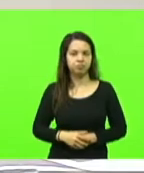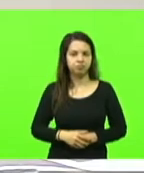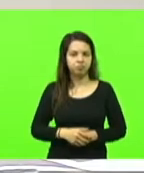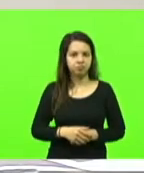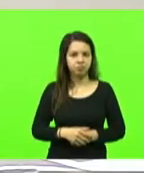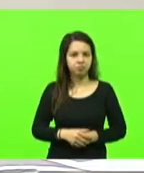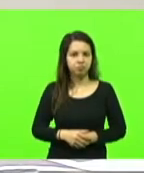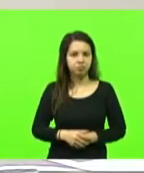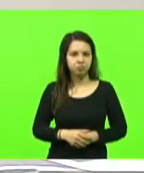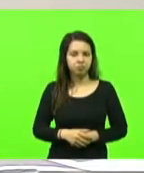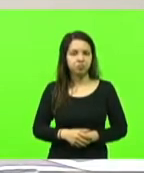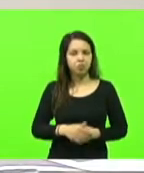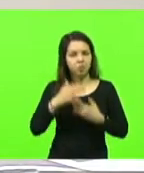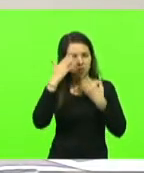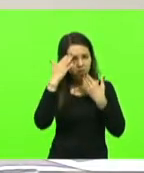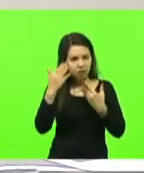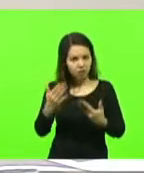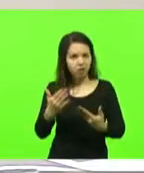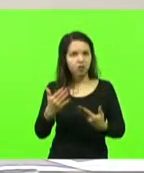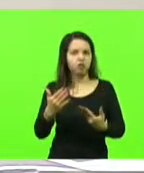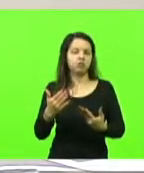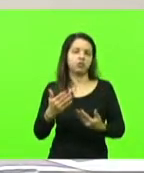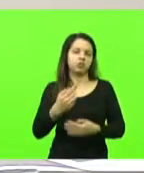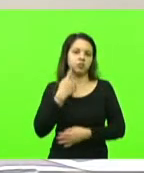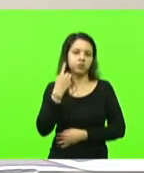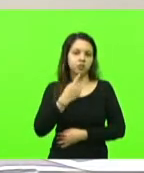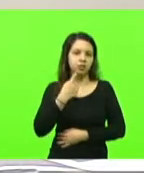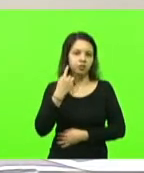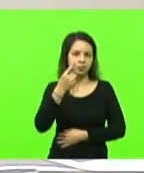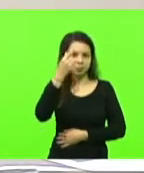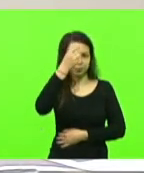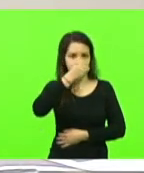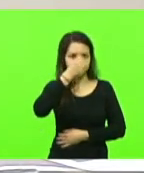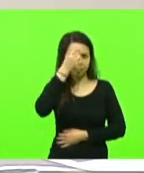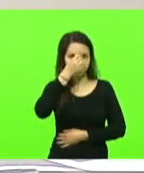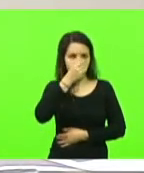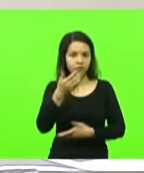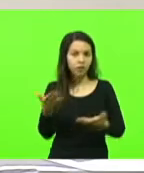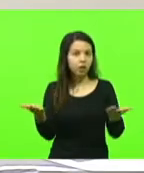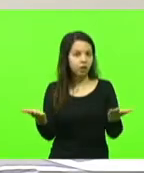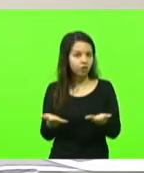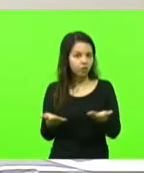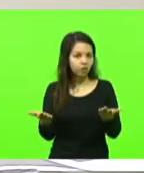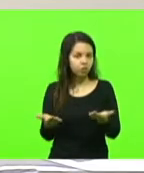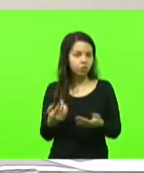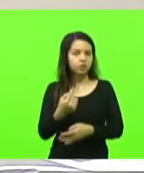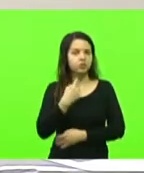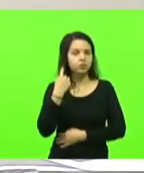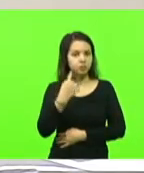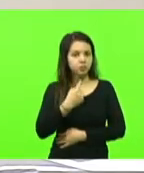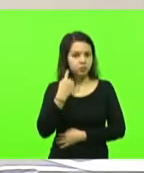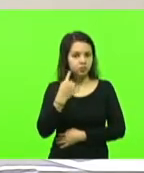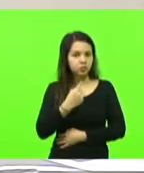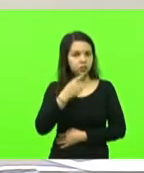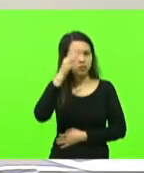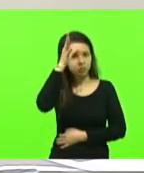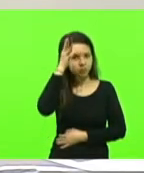Obrigado, Maurício Cudilac. Próxima deputada escrita, a deputada Luciane Carminati.